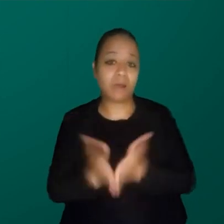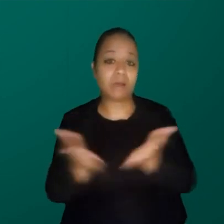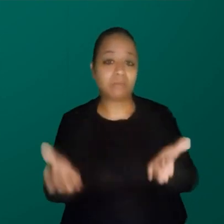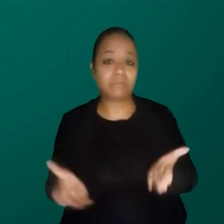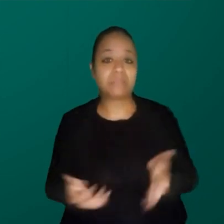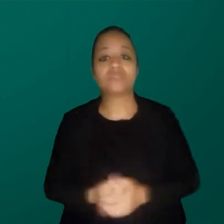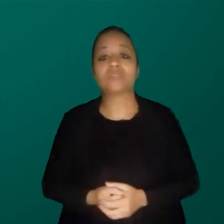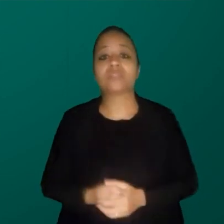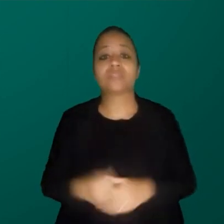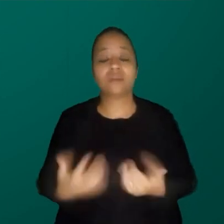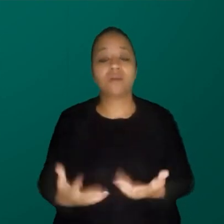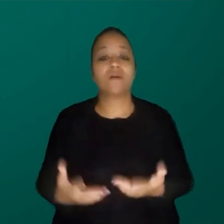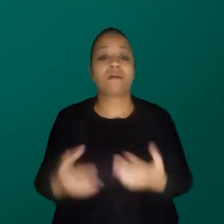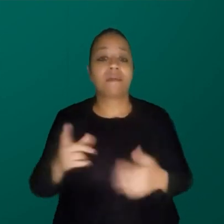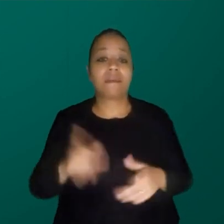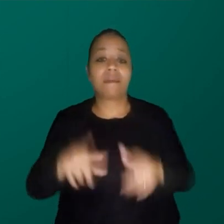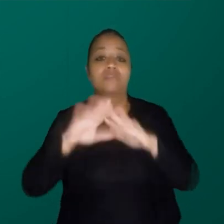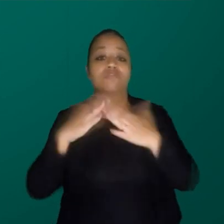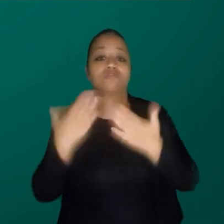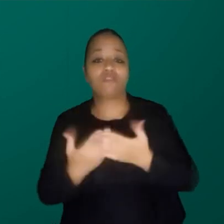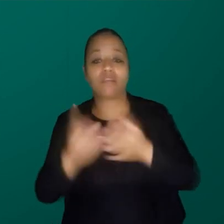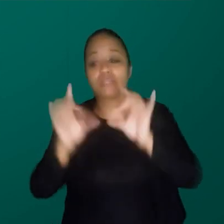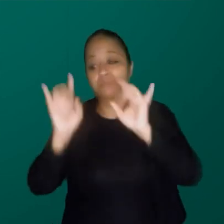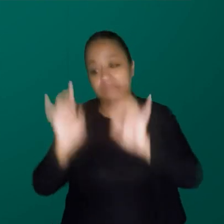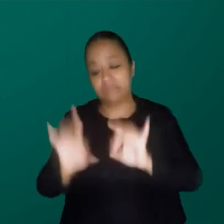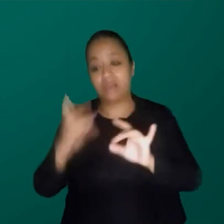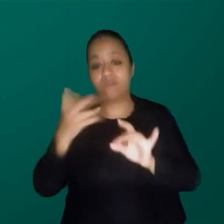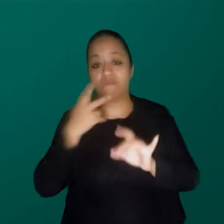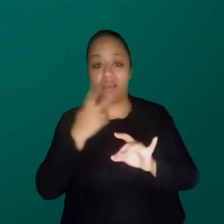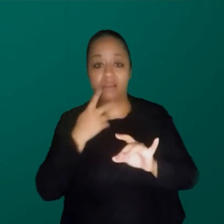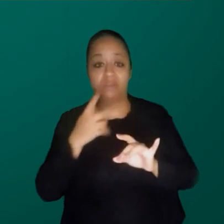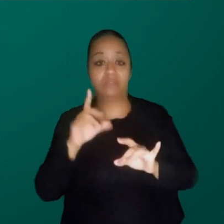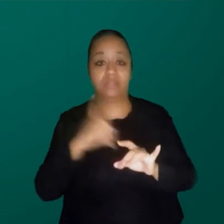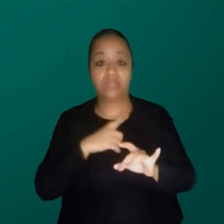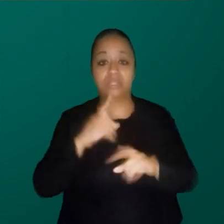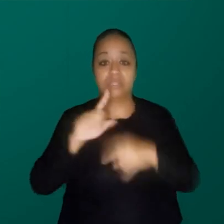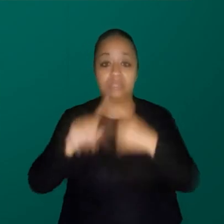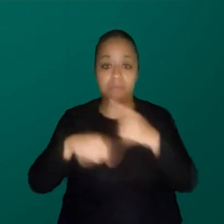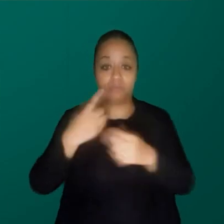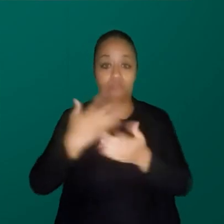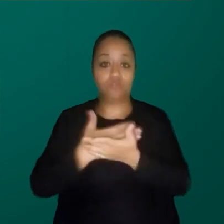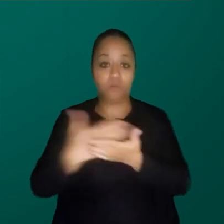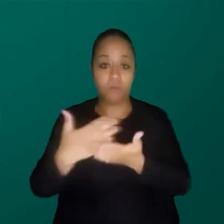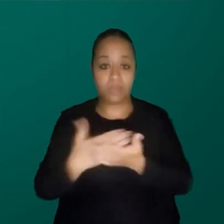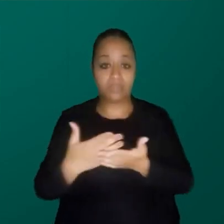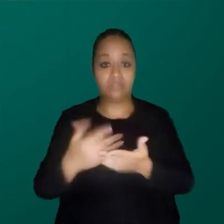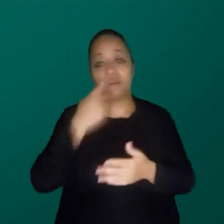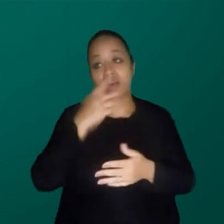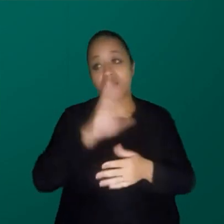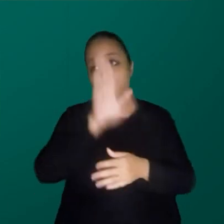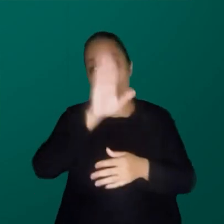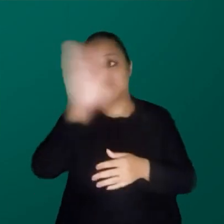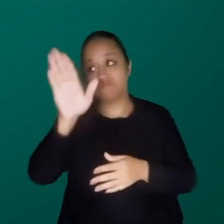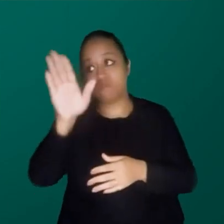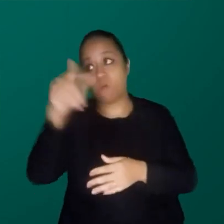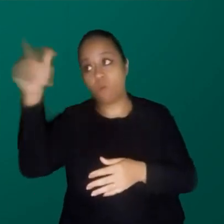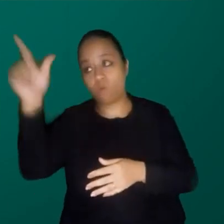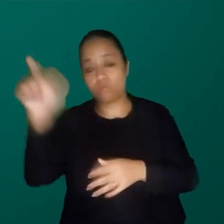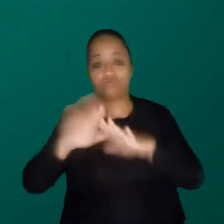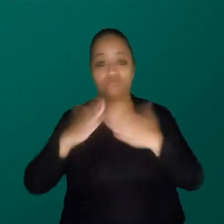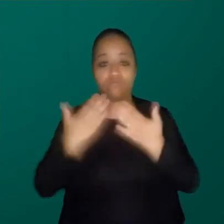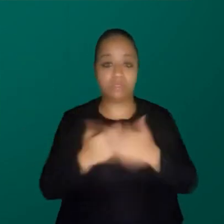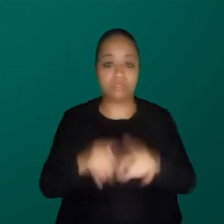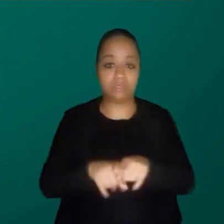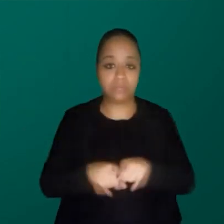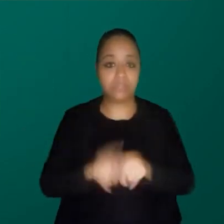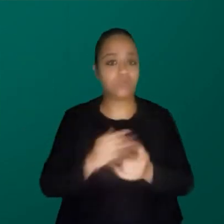periféricas. Então já é uma escola especial, assim, aí depois a gente começa a ir para outras escolas. Então